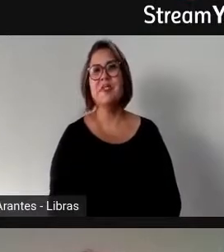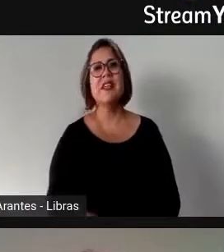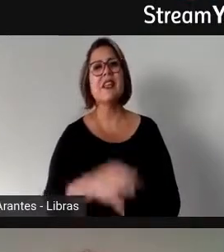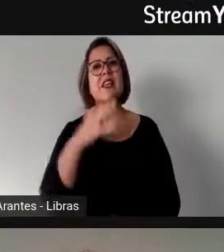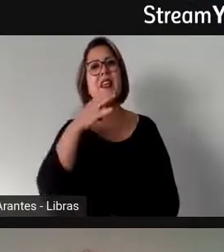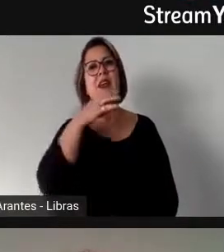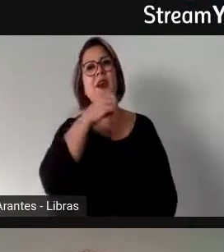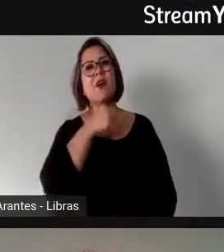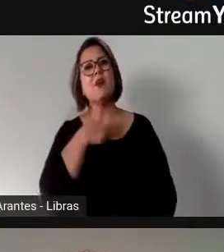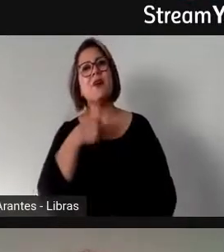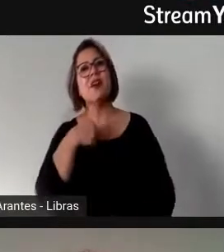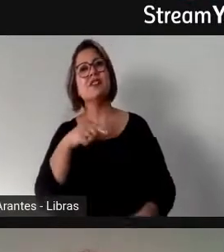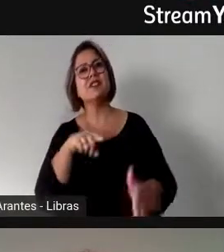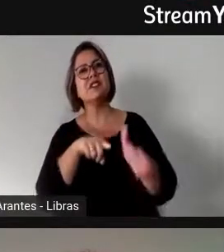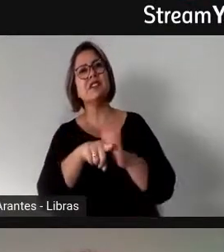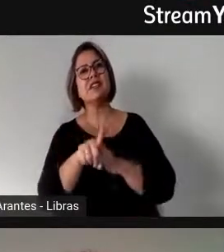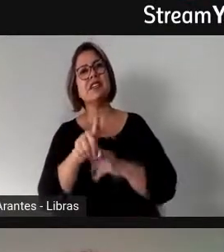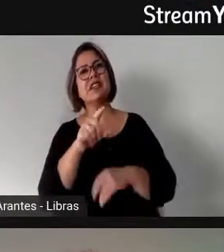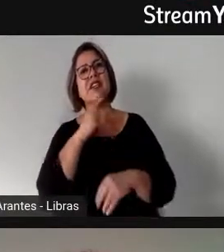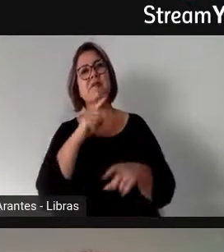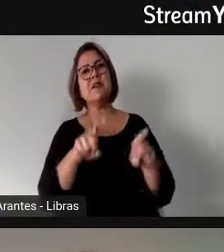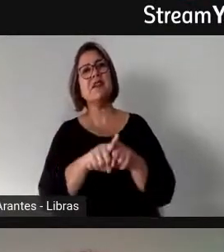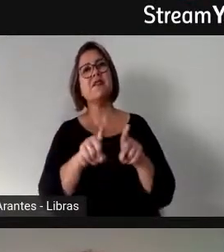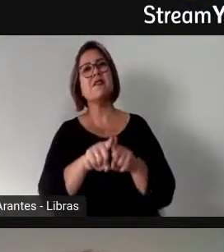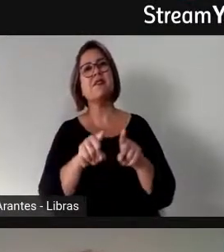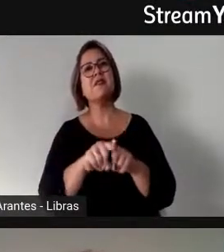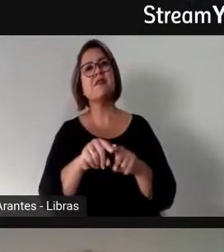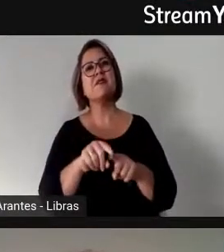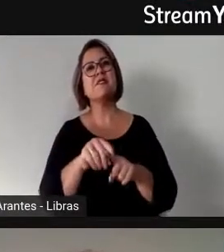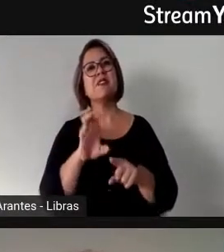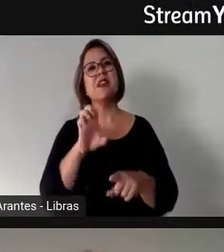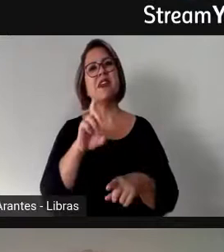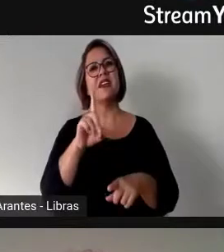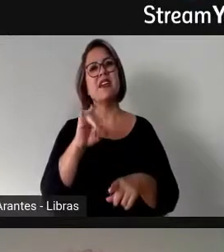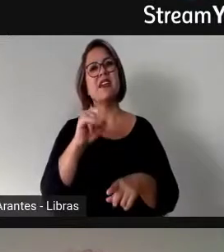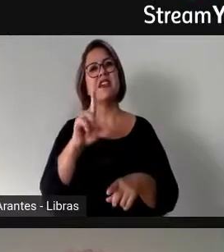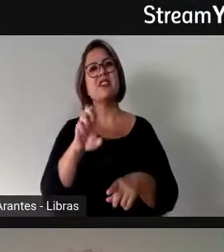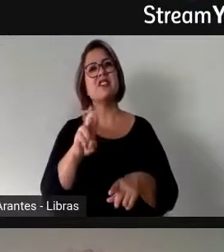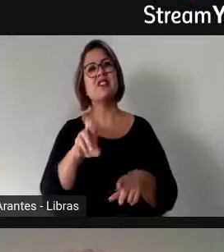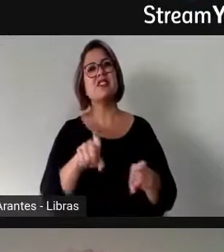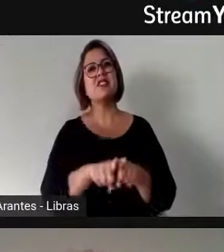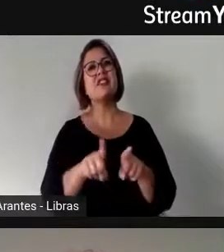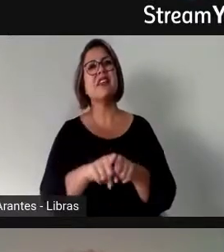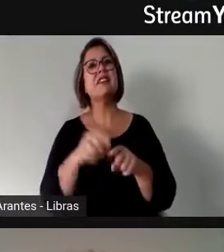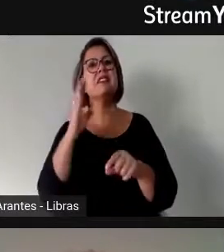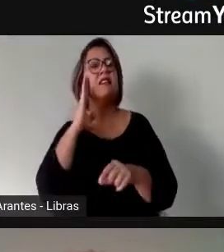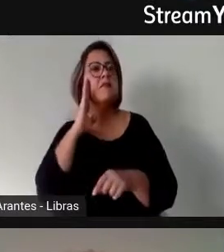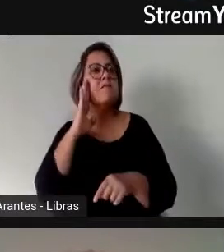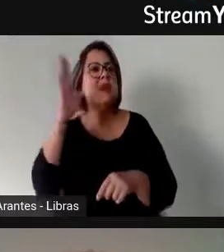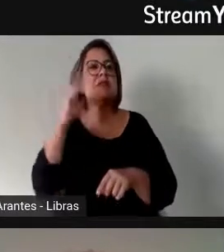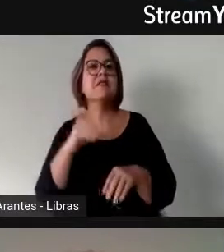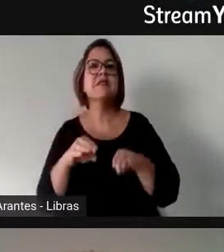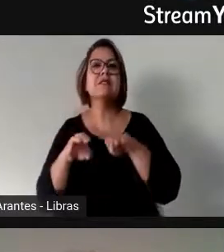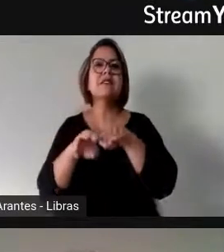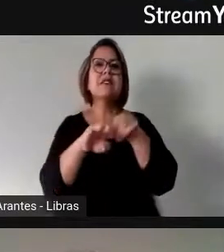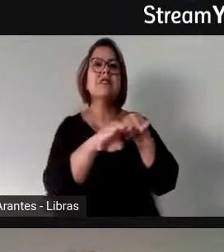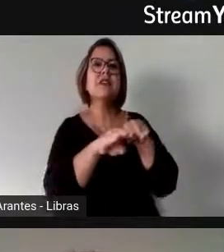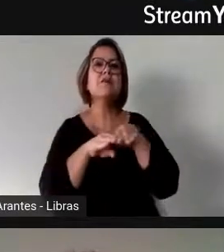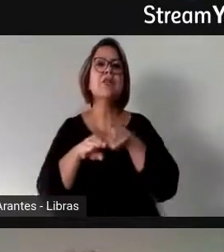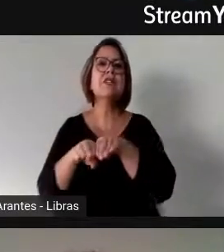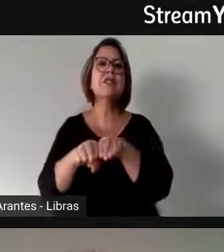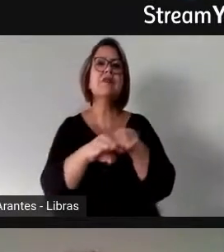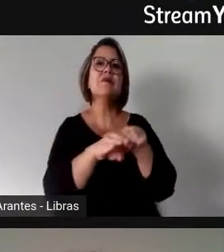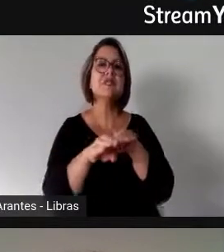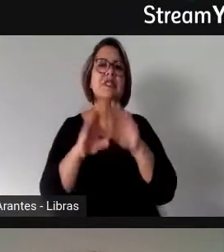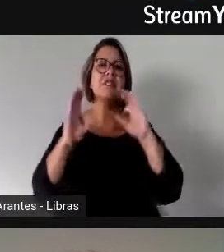Edilene, né, mostrando que o princípio da igualdade formal de todos os cidadãos já é